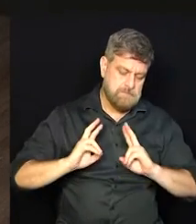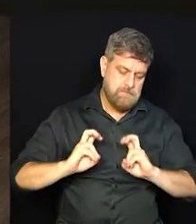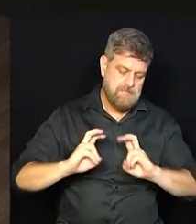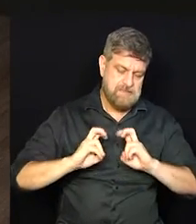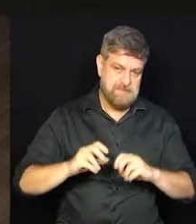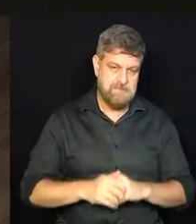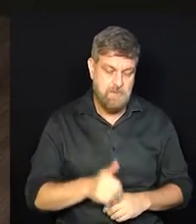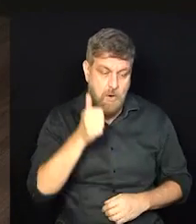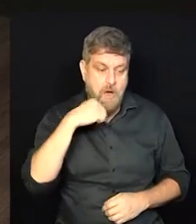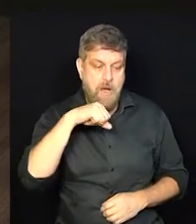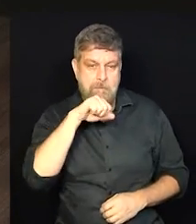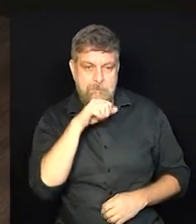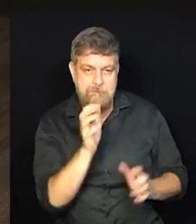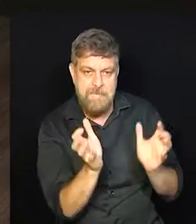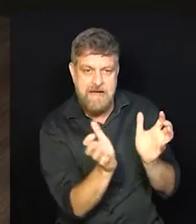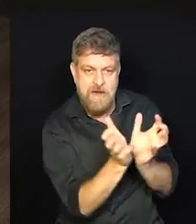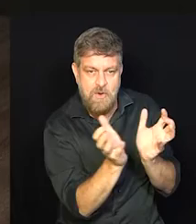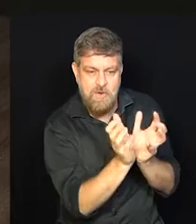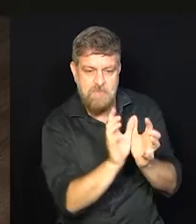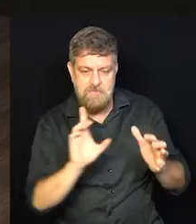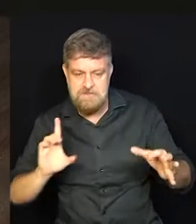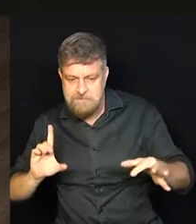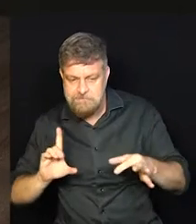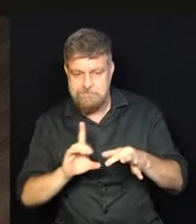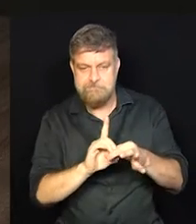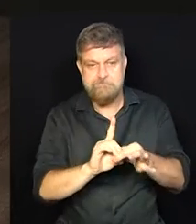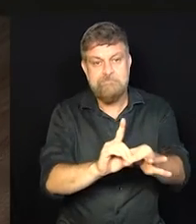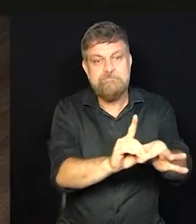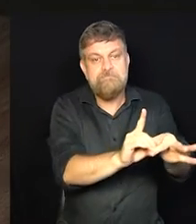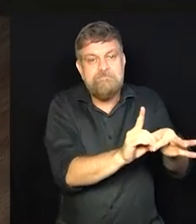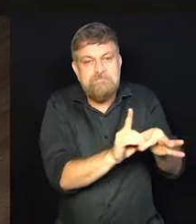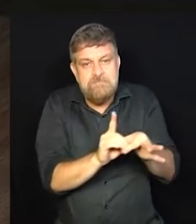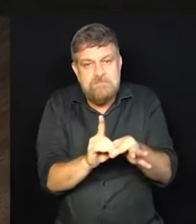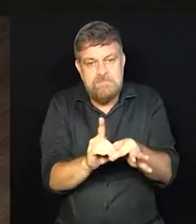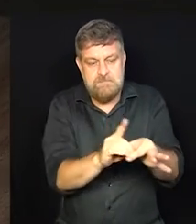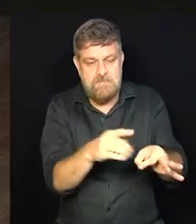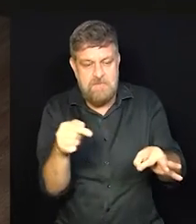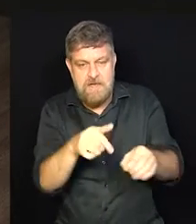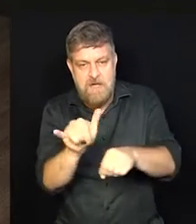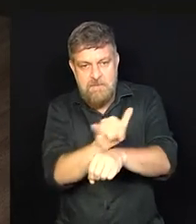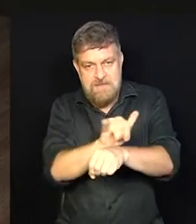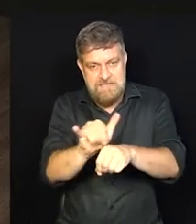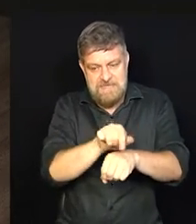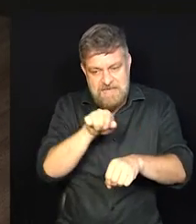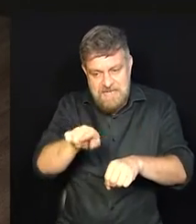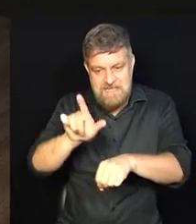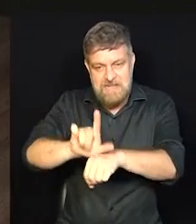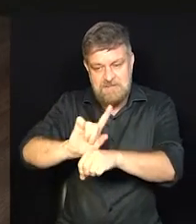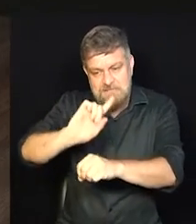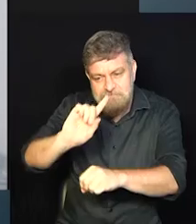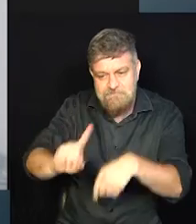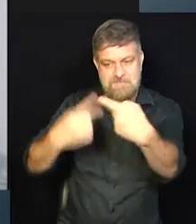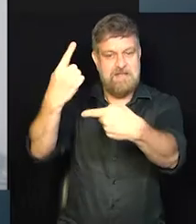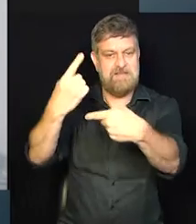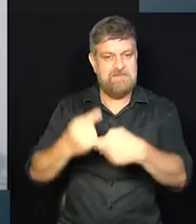associar a outras mães era uma forma de alavancar o seu negócio?